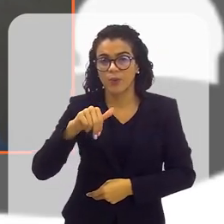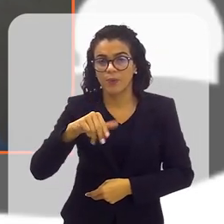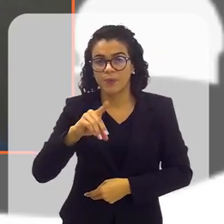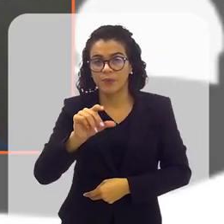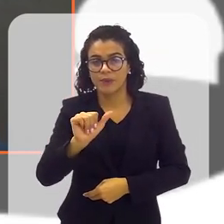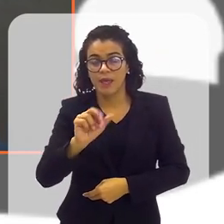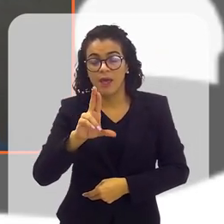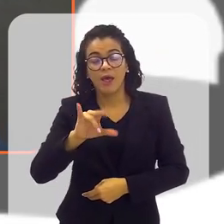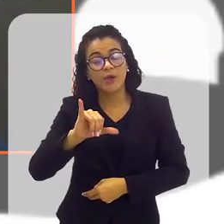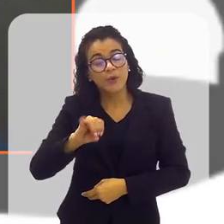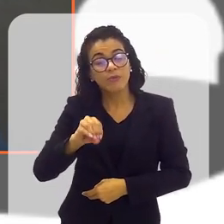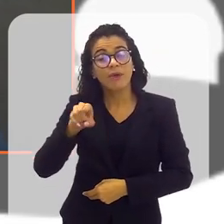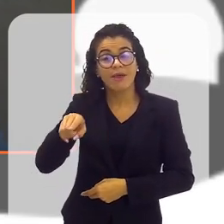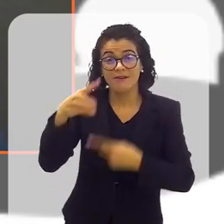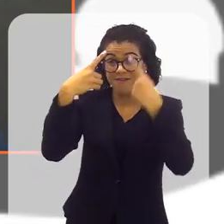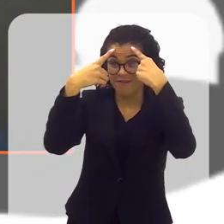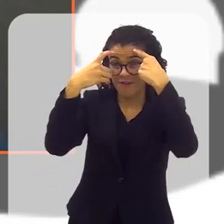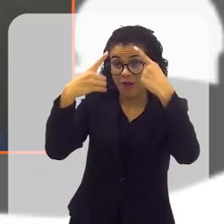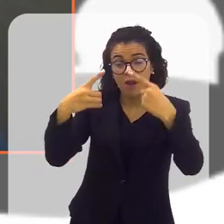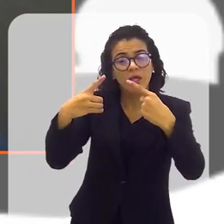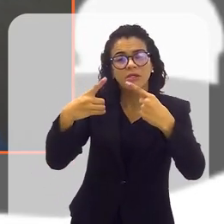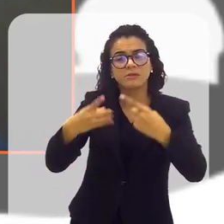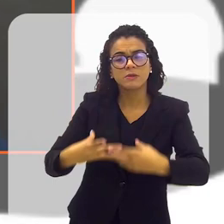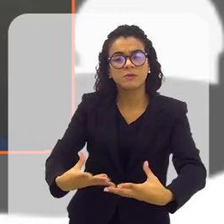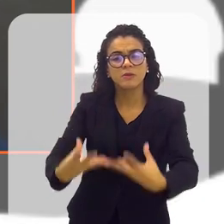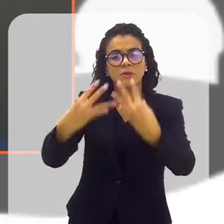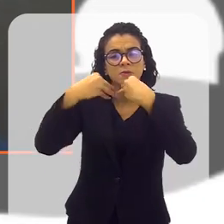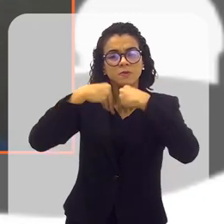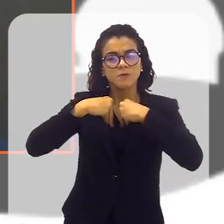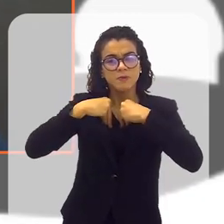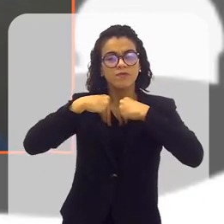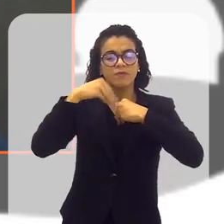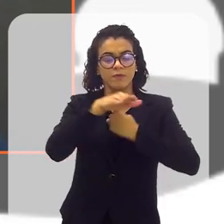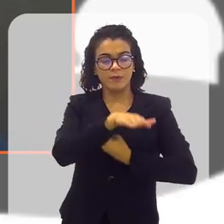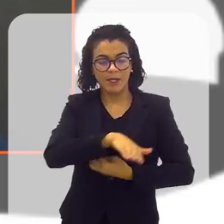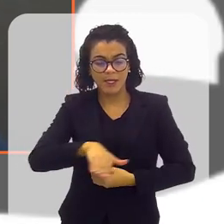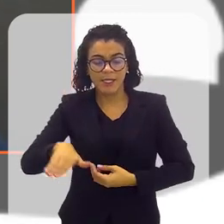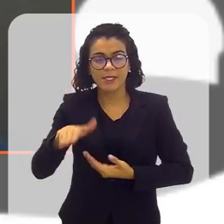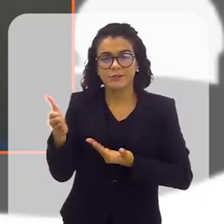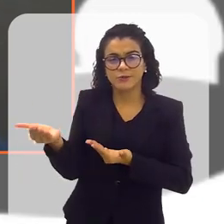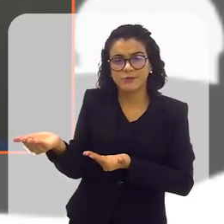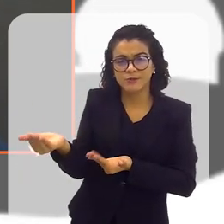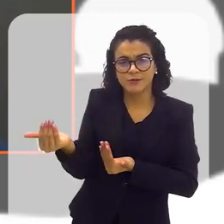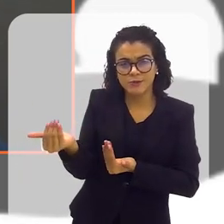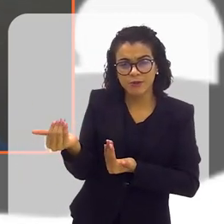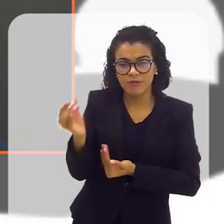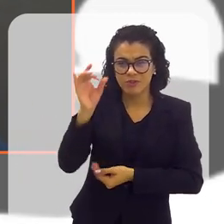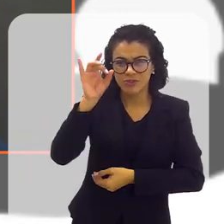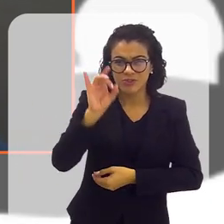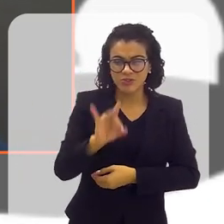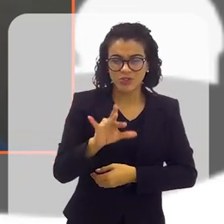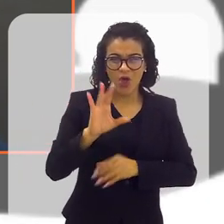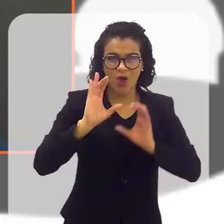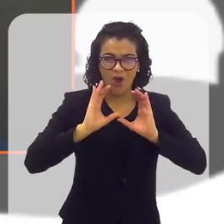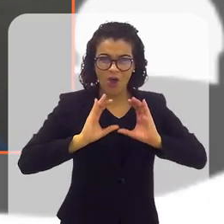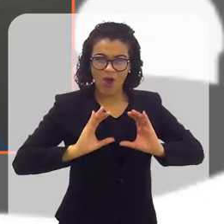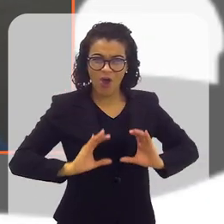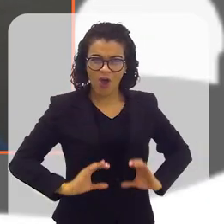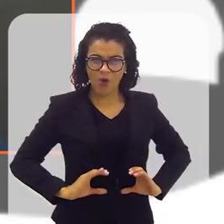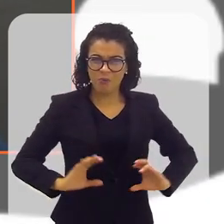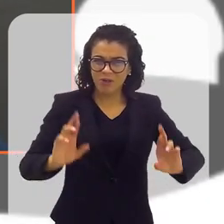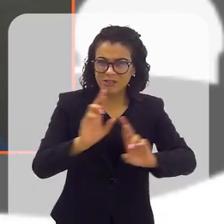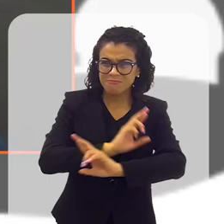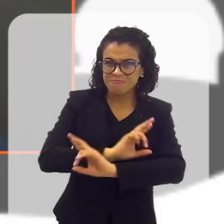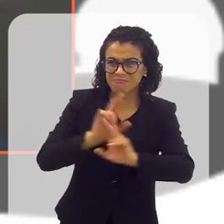violência, ela acaba gerando, nas crianças e nos jovens, não só